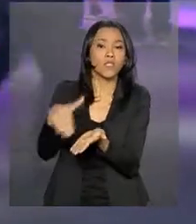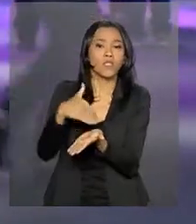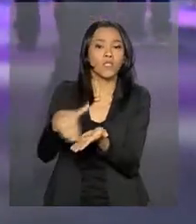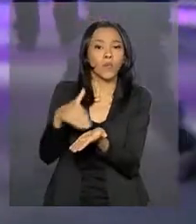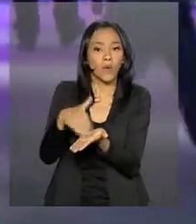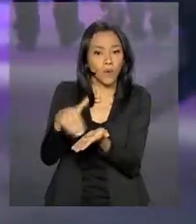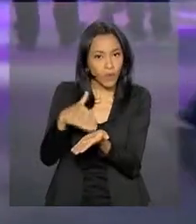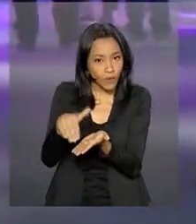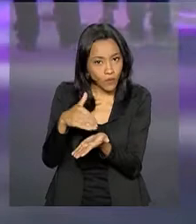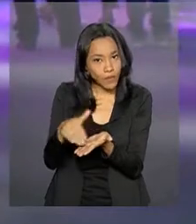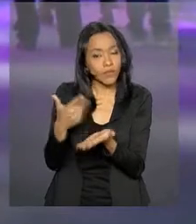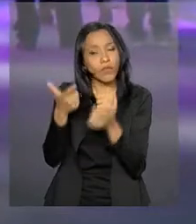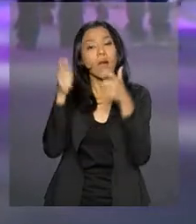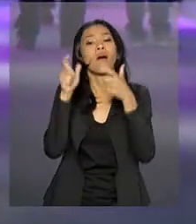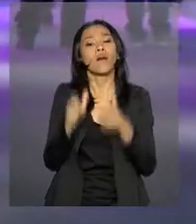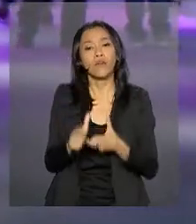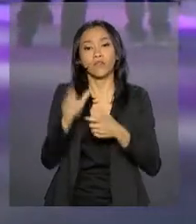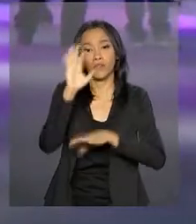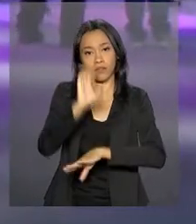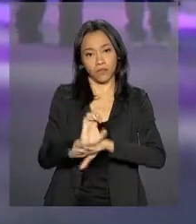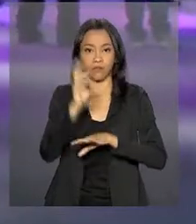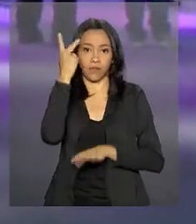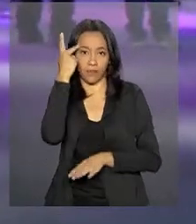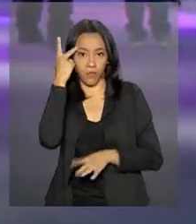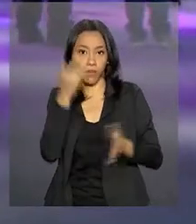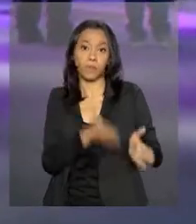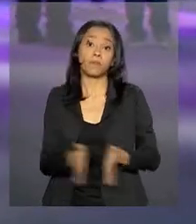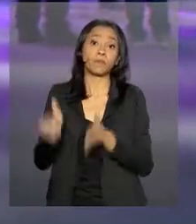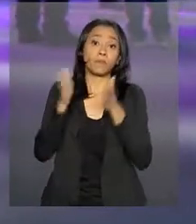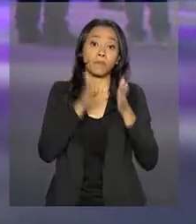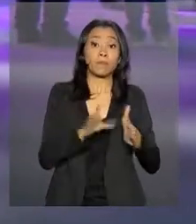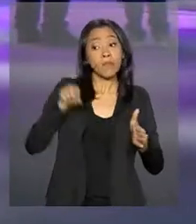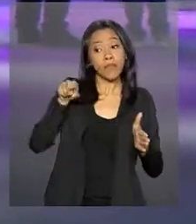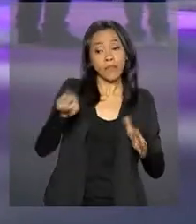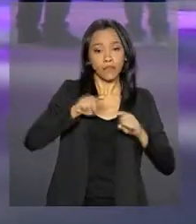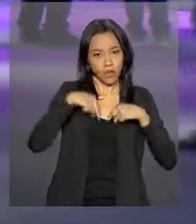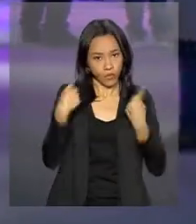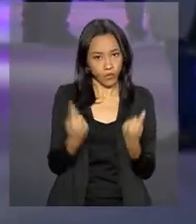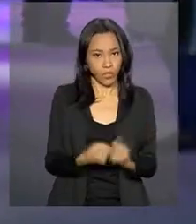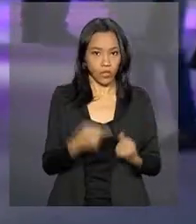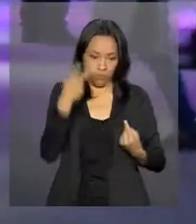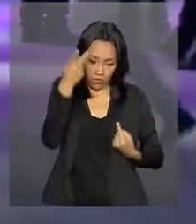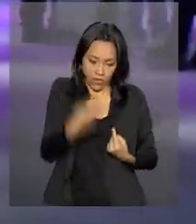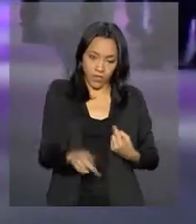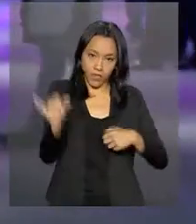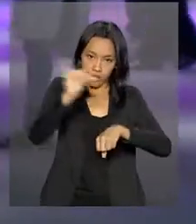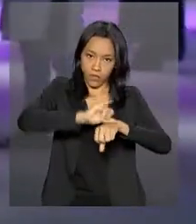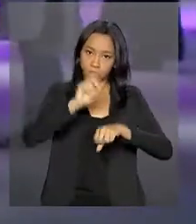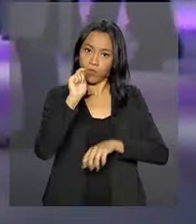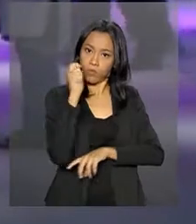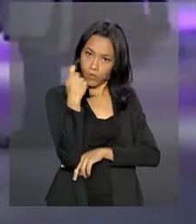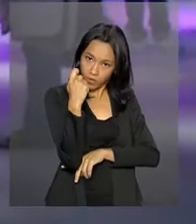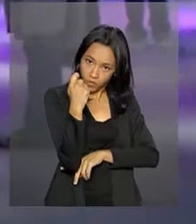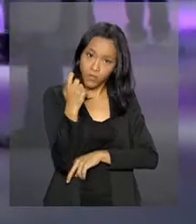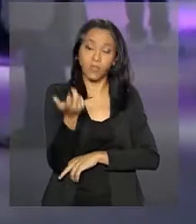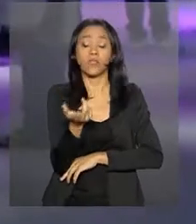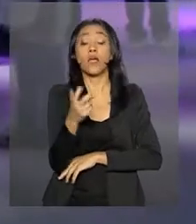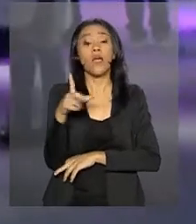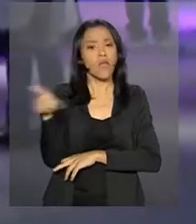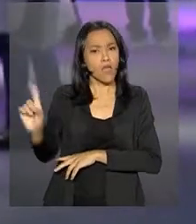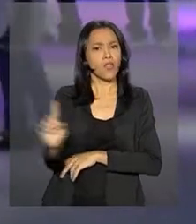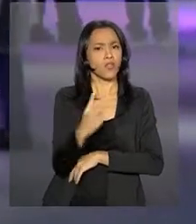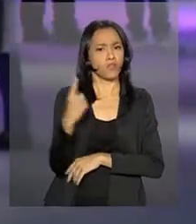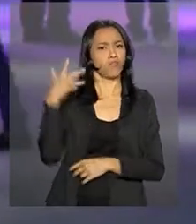para as Américas, em São Paulo. E durante a reunião aqui em Buenos Aires, o presidente Michel Temer fez um